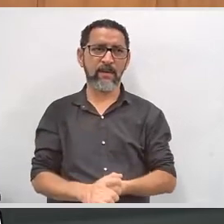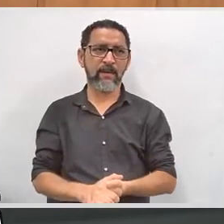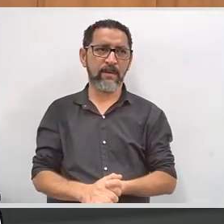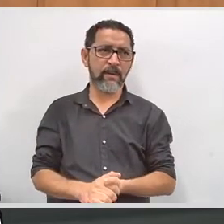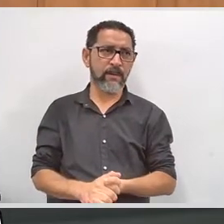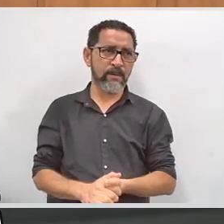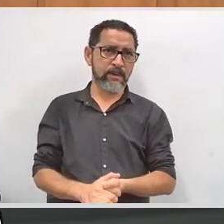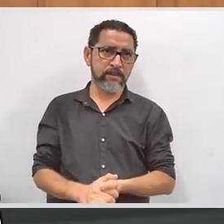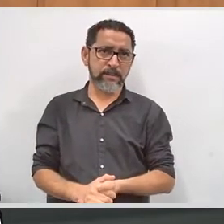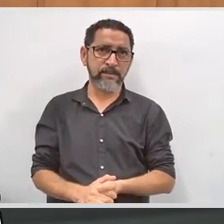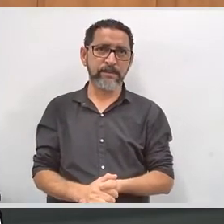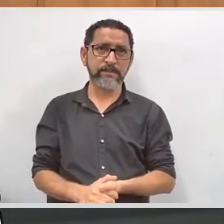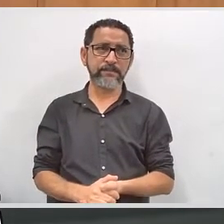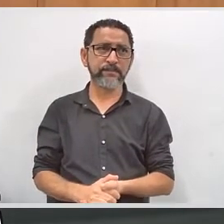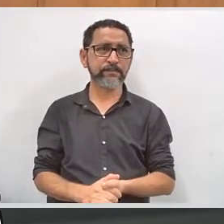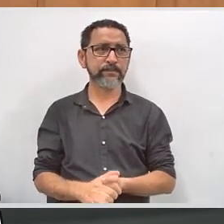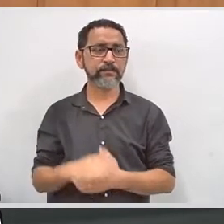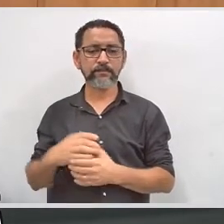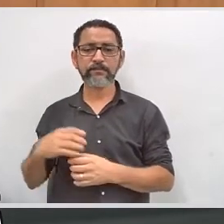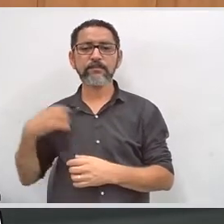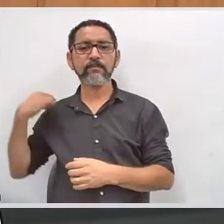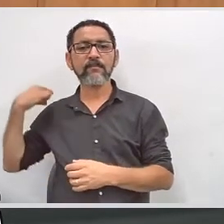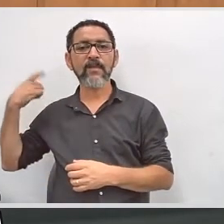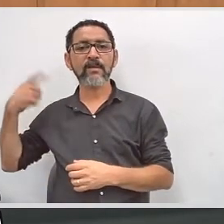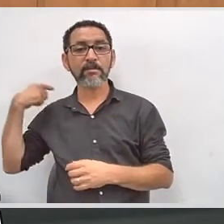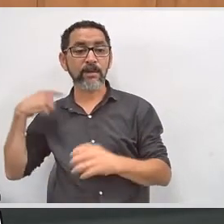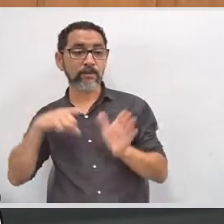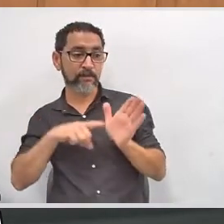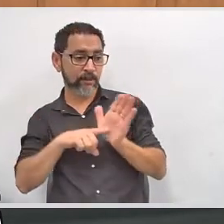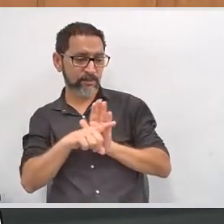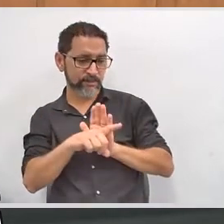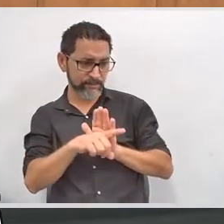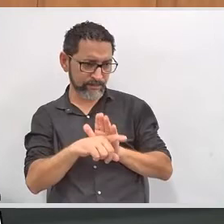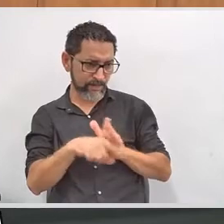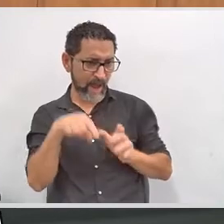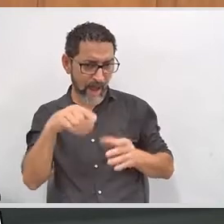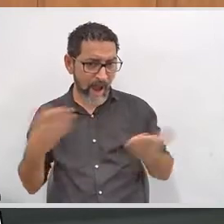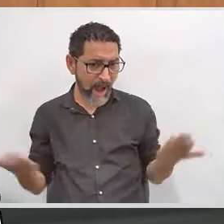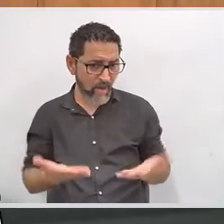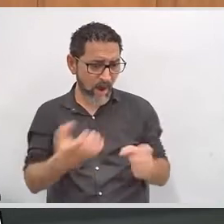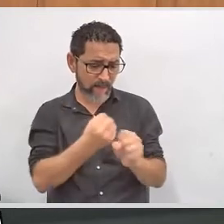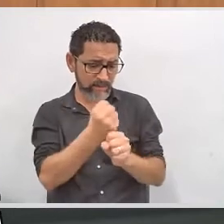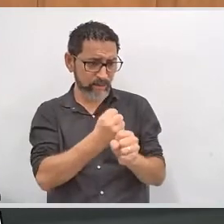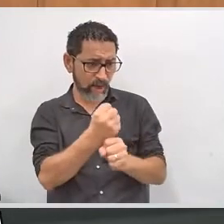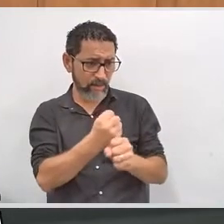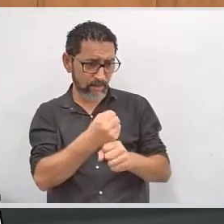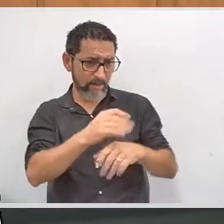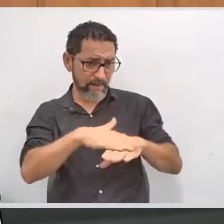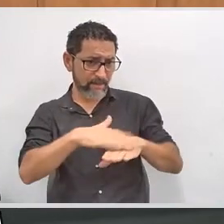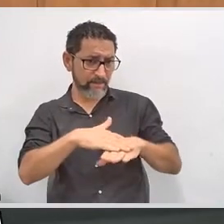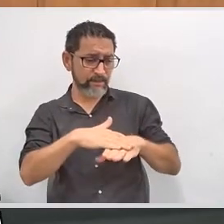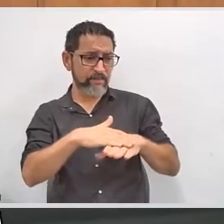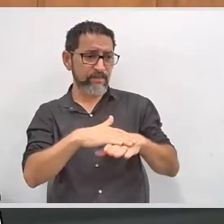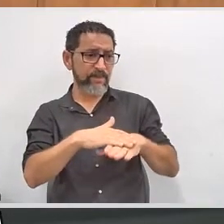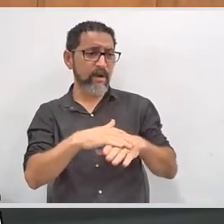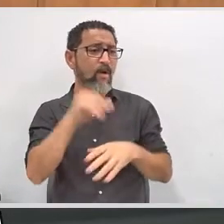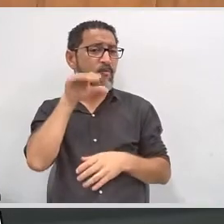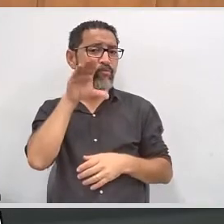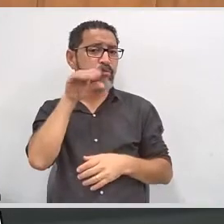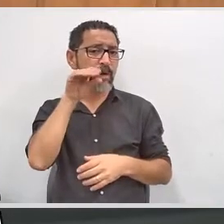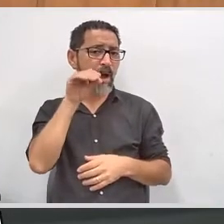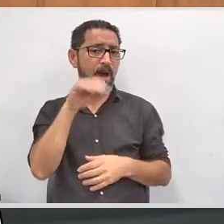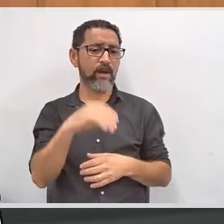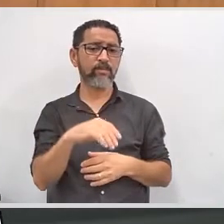digitação, for o caso. Nesse caso, nesse ano, os mesários estão tendo, recebendo essa